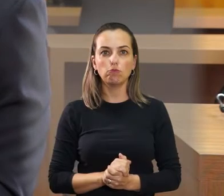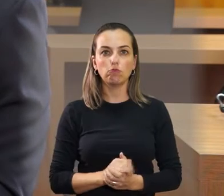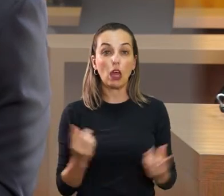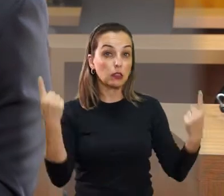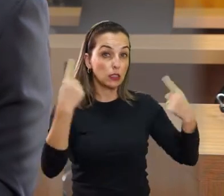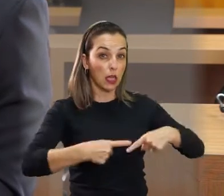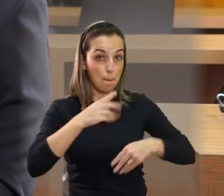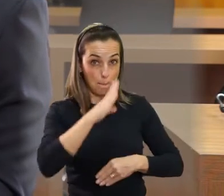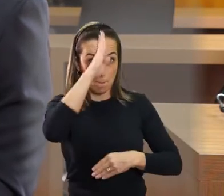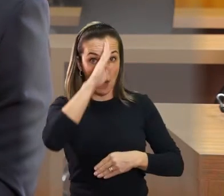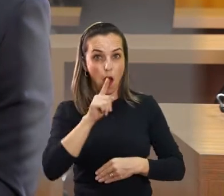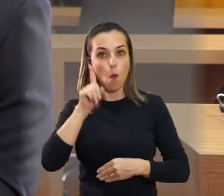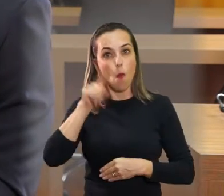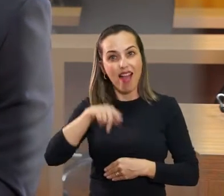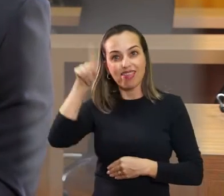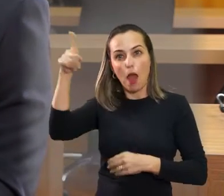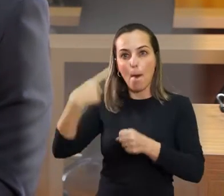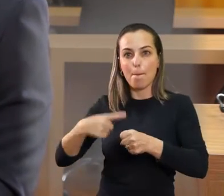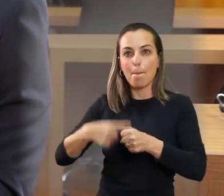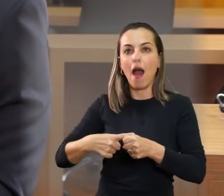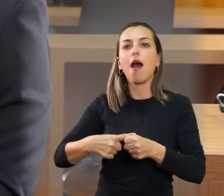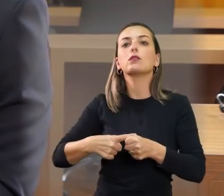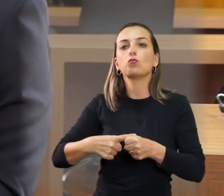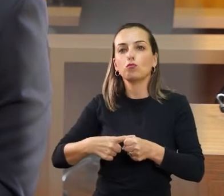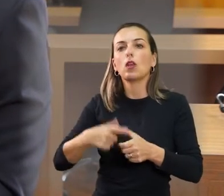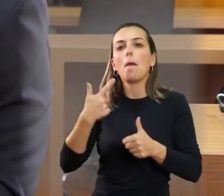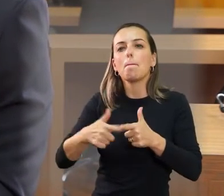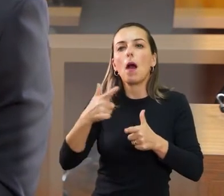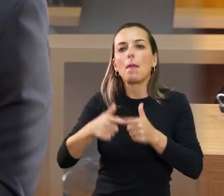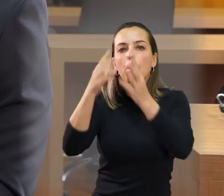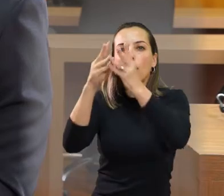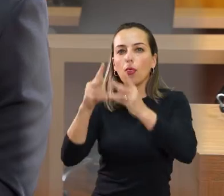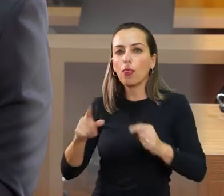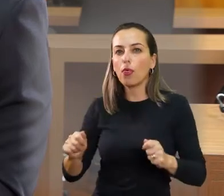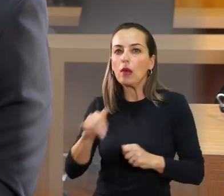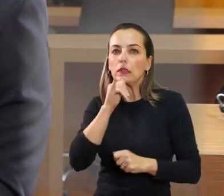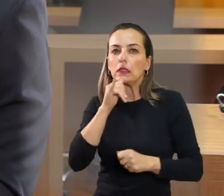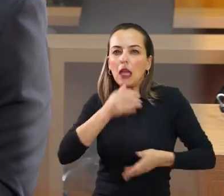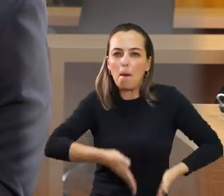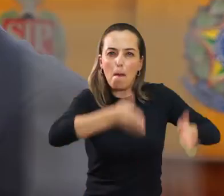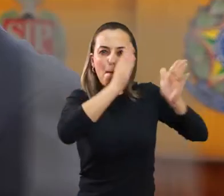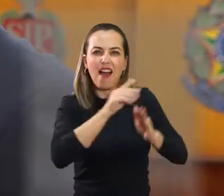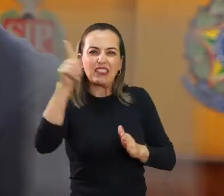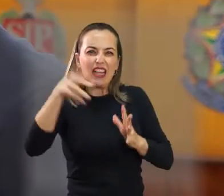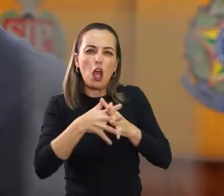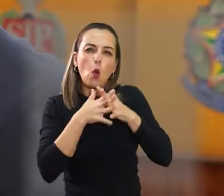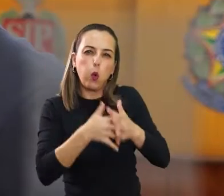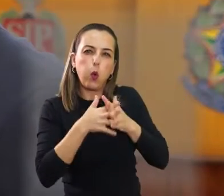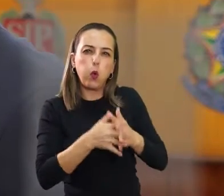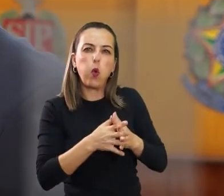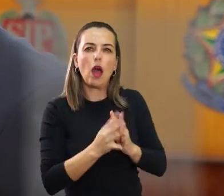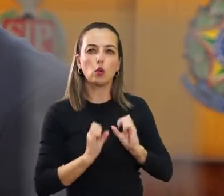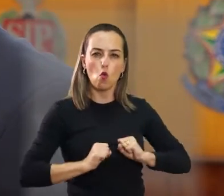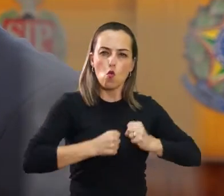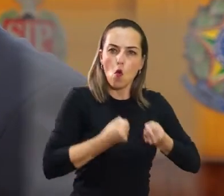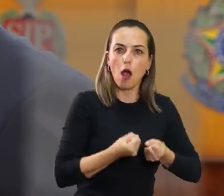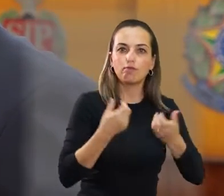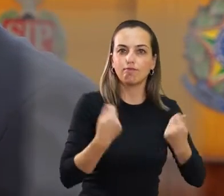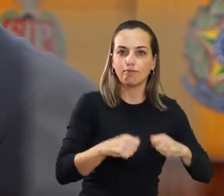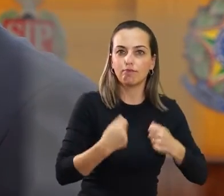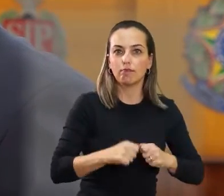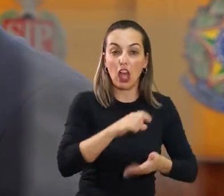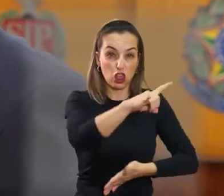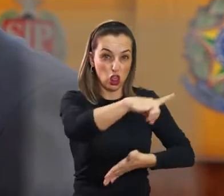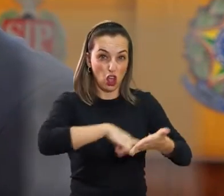O maior desafio seria resolver esses problemas de lá, essa coab que está muito enrolada, que parece que não vai ser fácil,